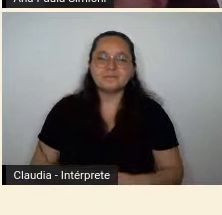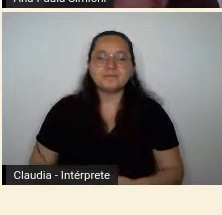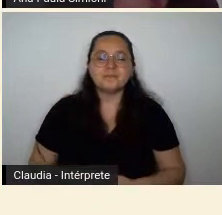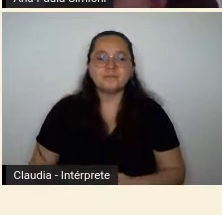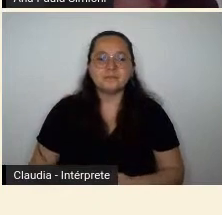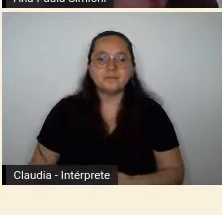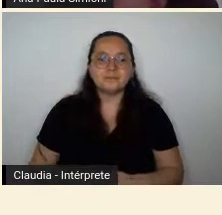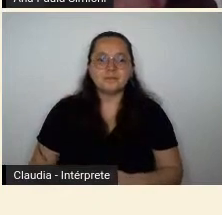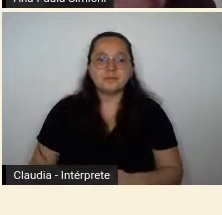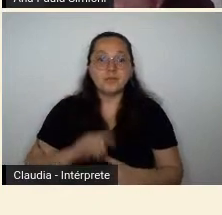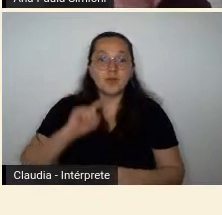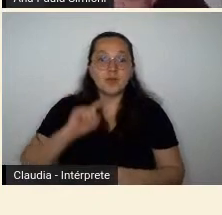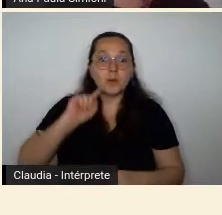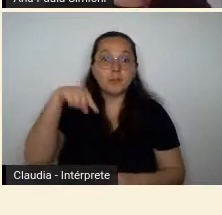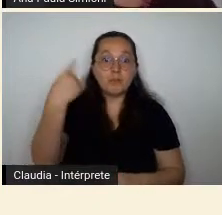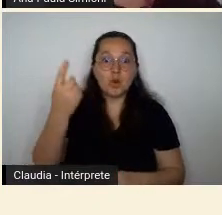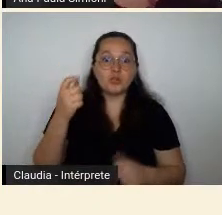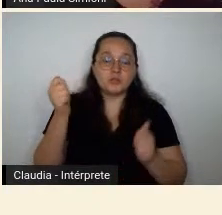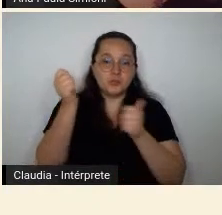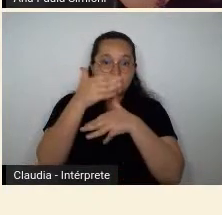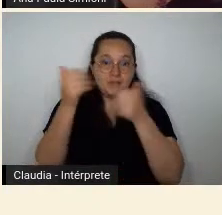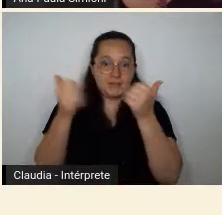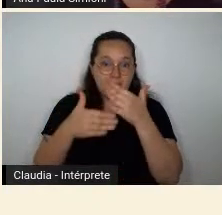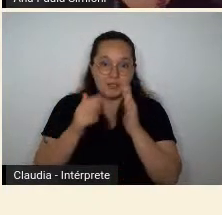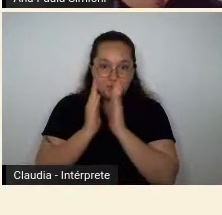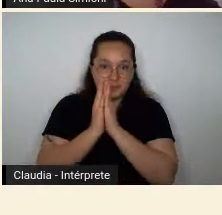para outra, para outra tela, por favor.